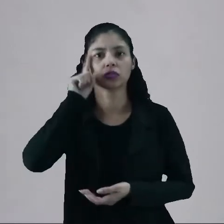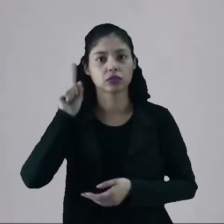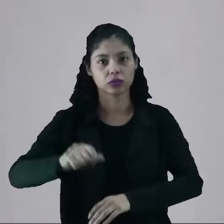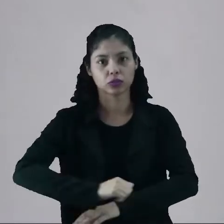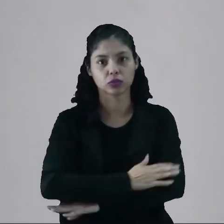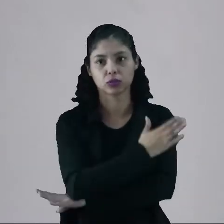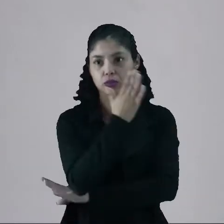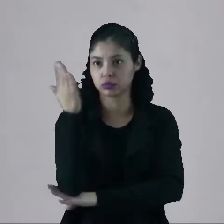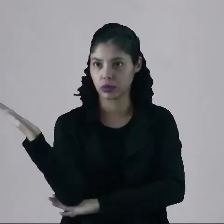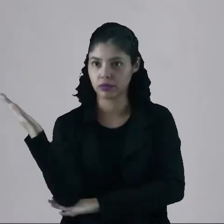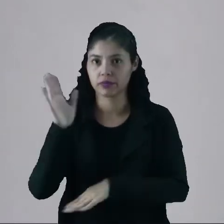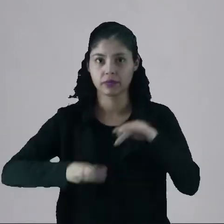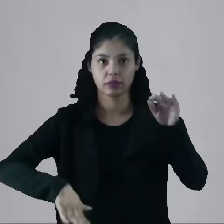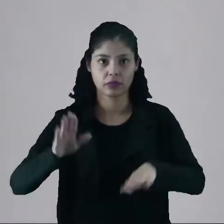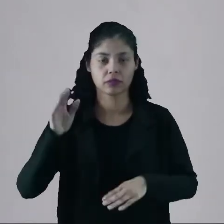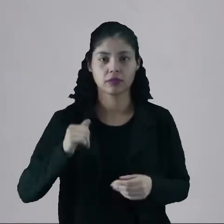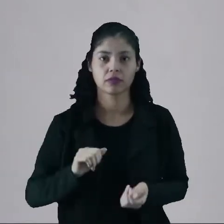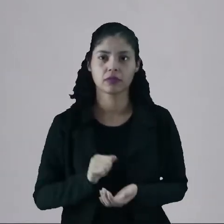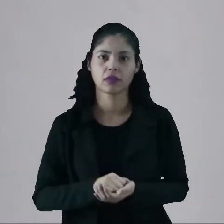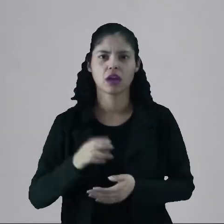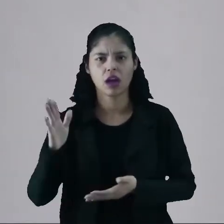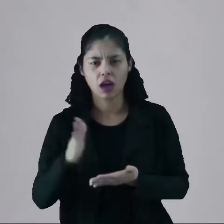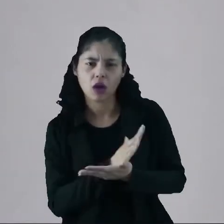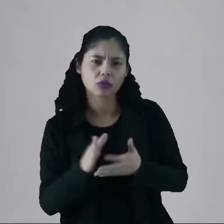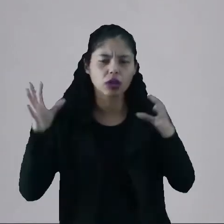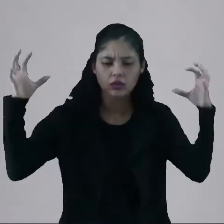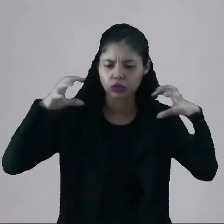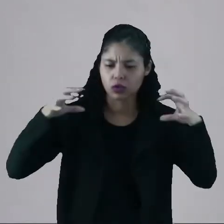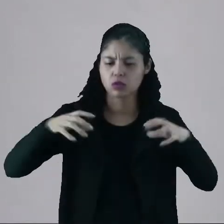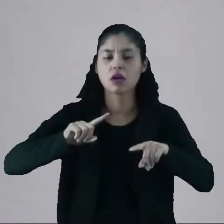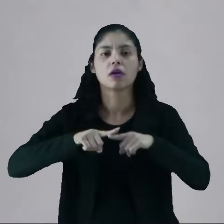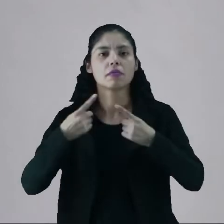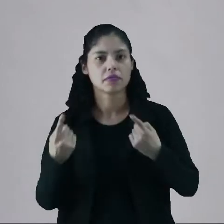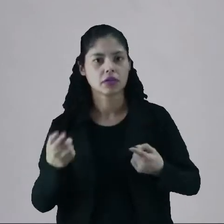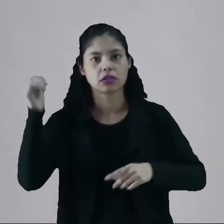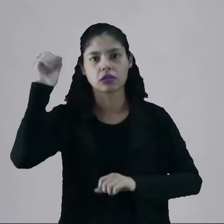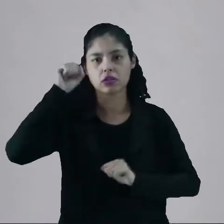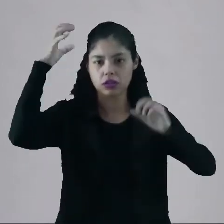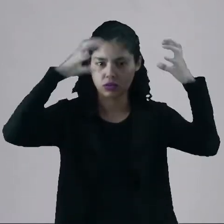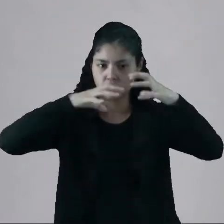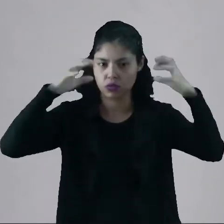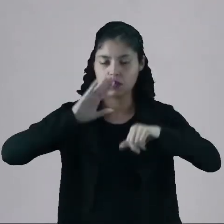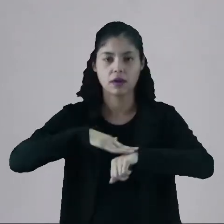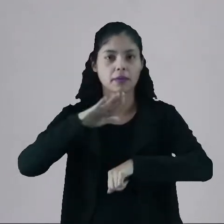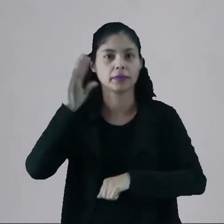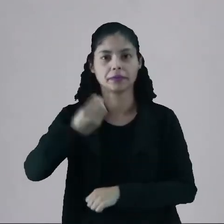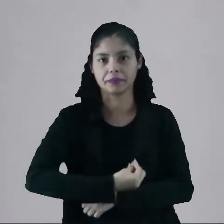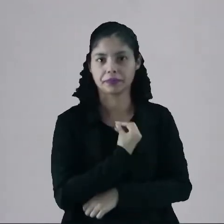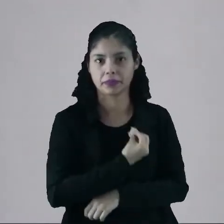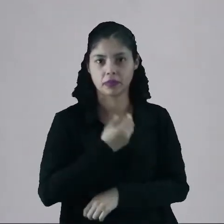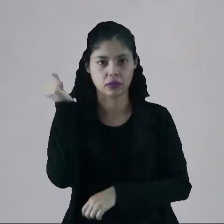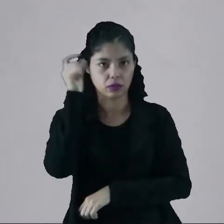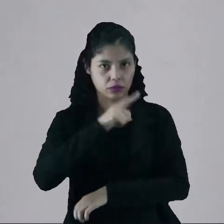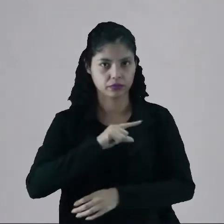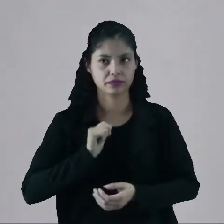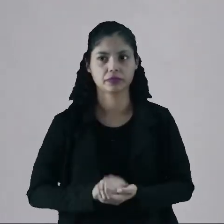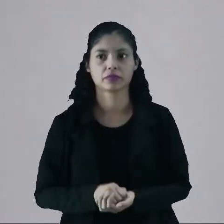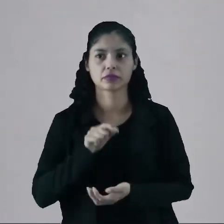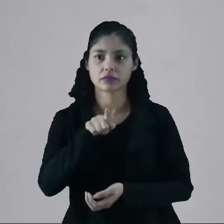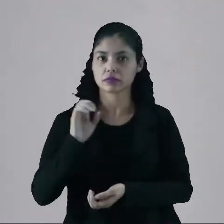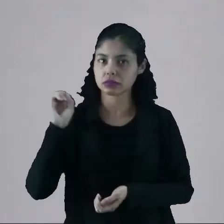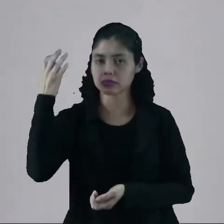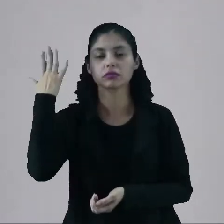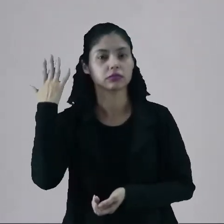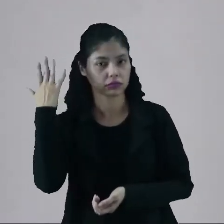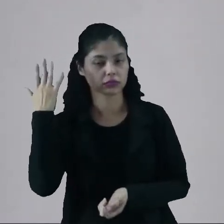o ano inteiro. Às vezes com interrupção para chuva, mas de um modo geral, a maior parte do tempo, a gente tem a presença do sol. Então no caso